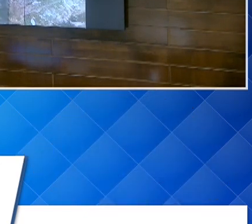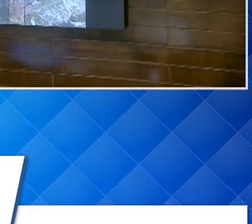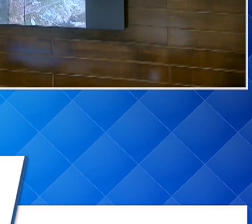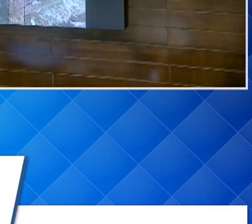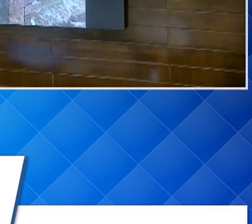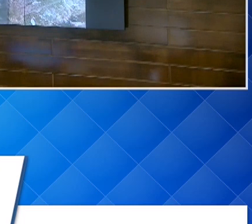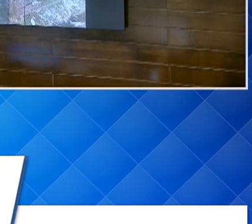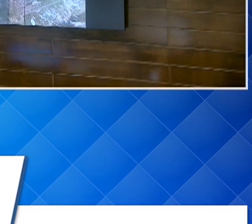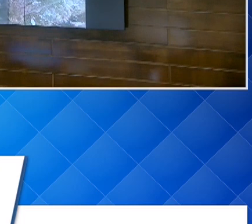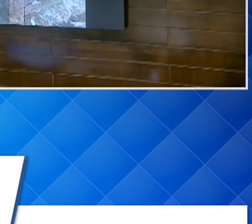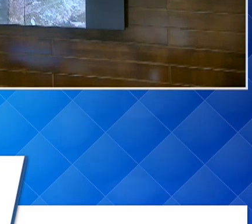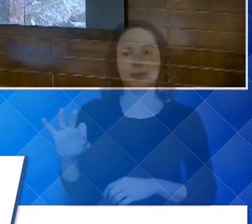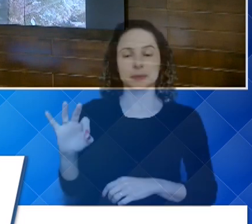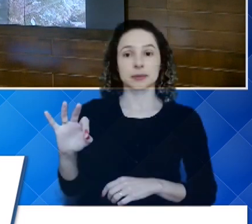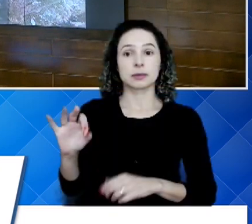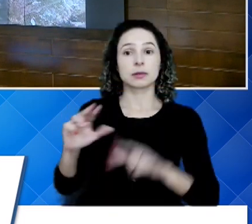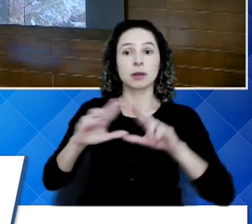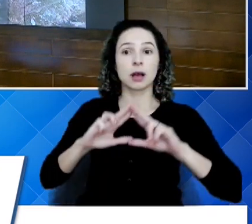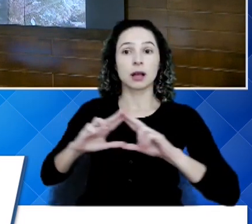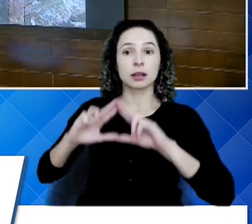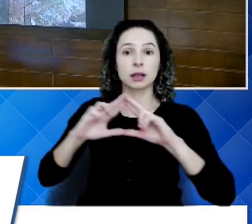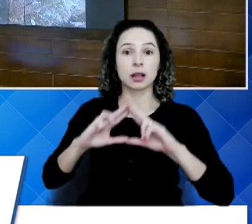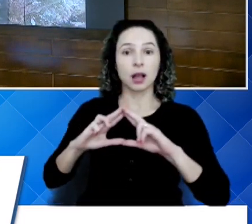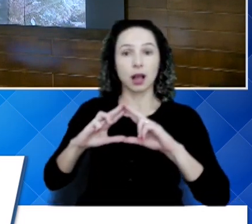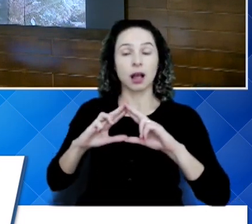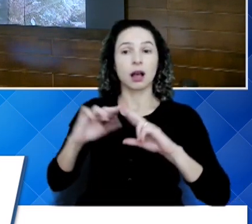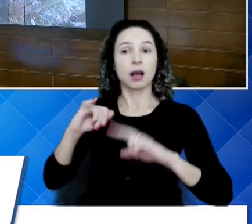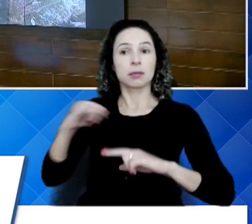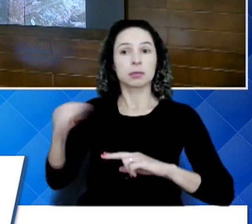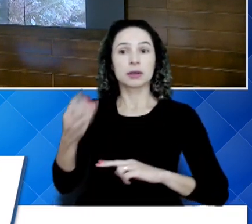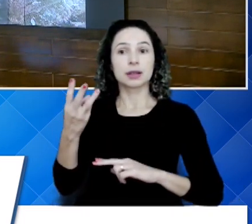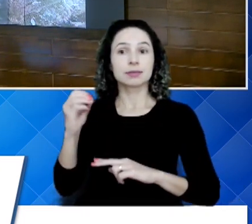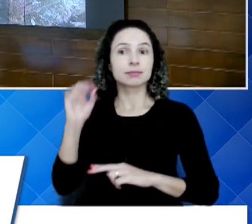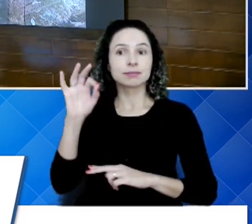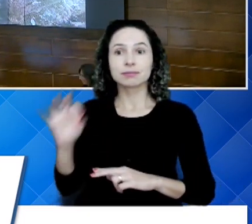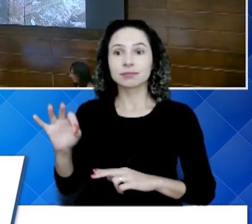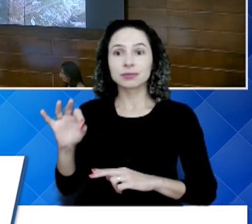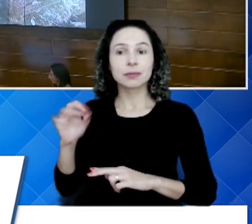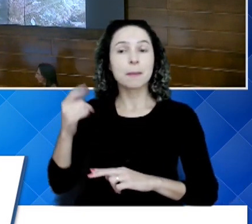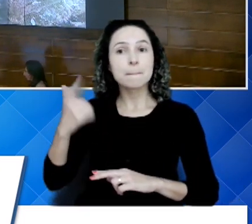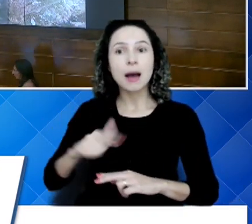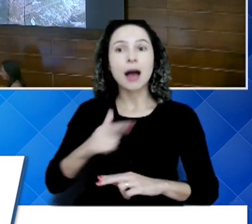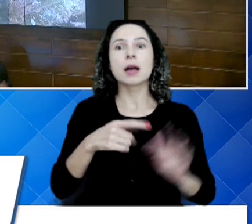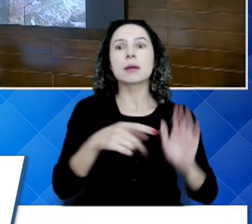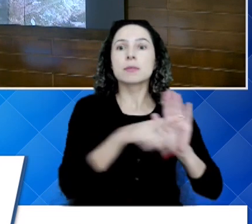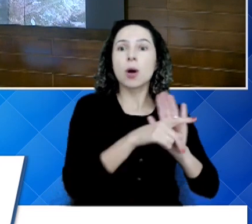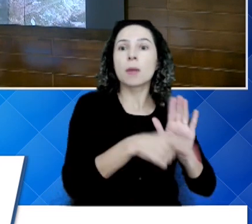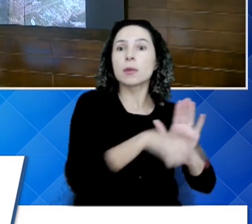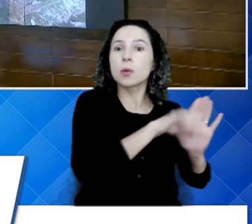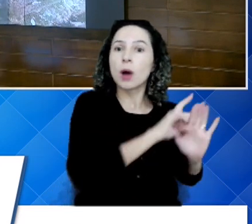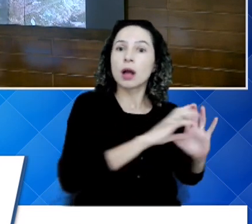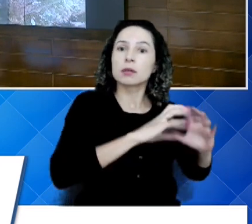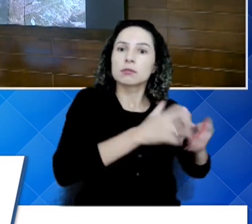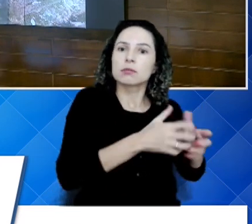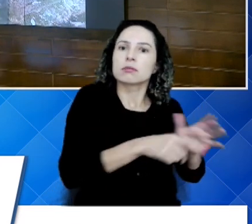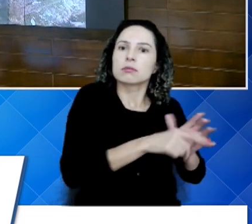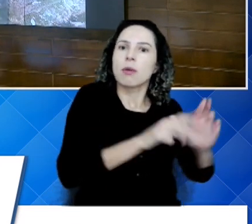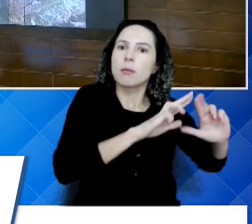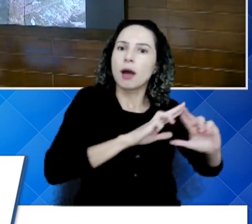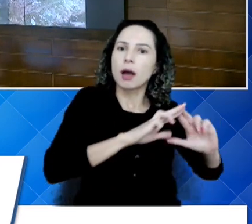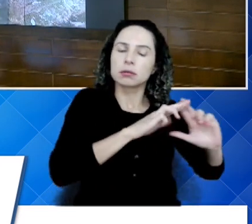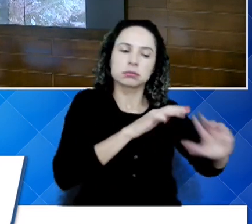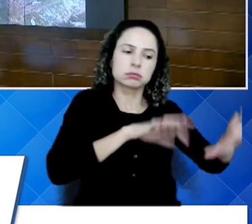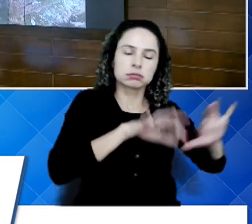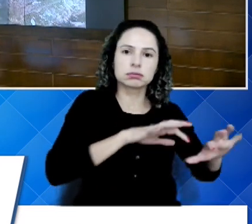% do que é reciclável, fora o que é reciclável pela cooperativa, que na cidade